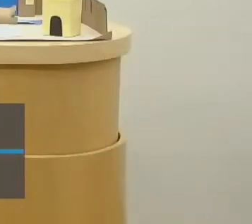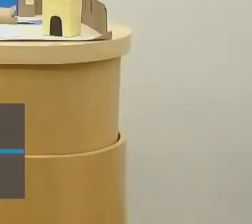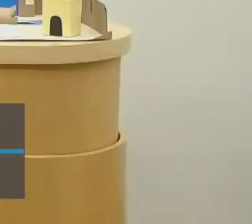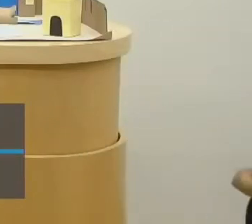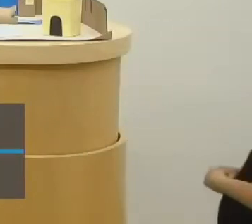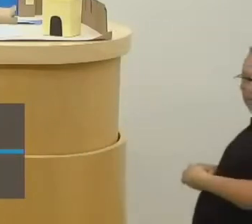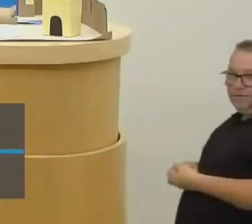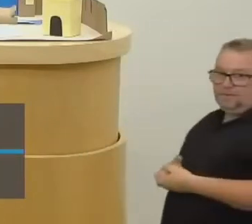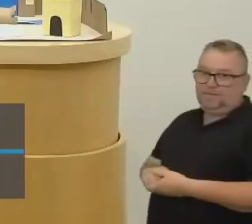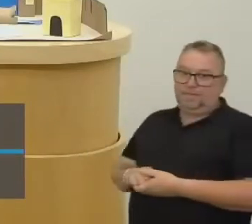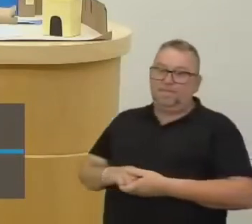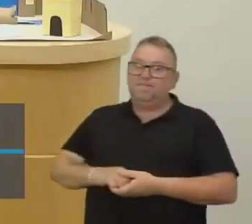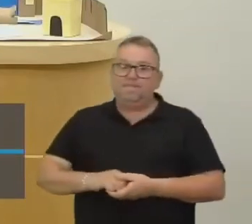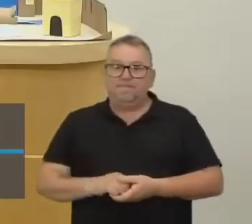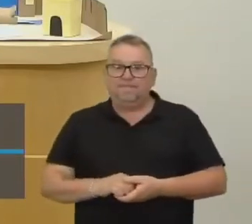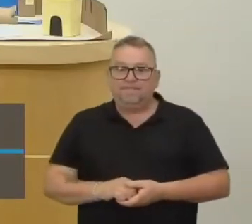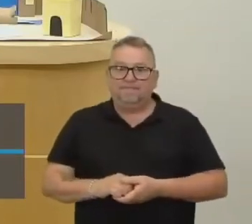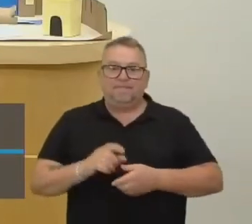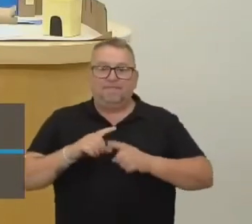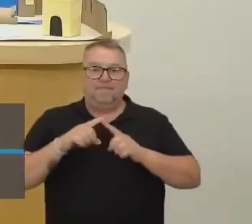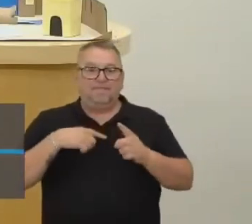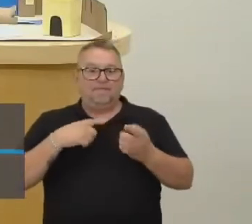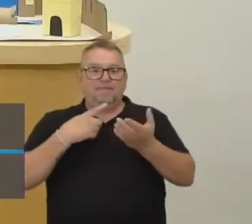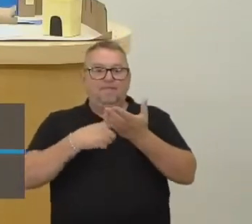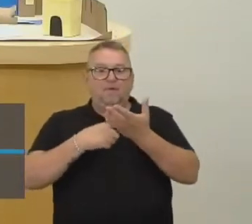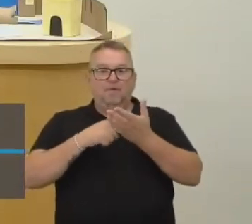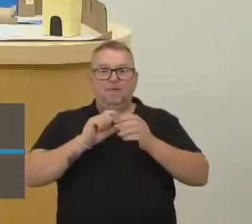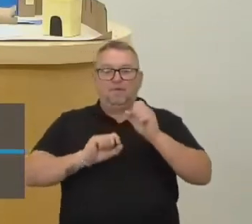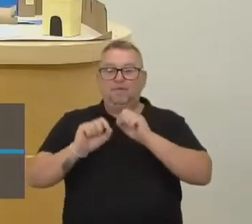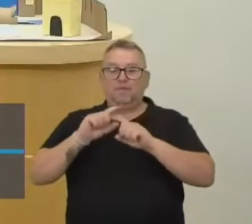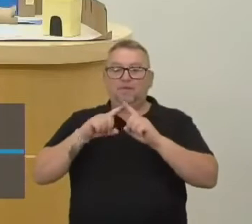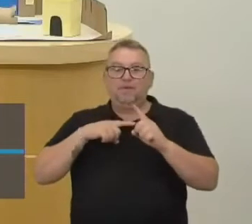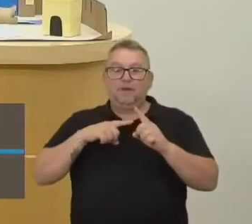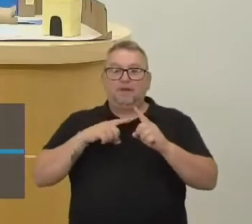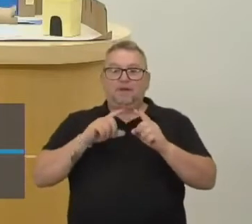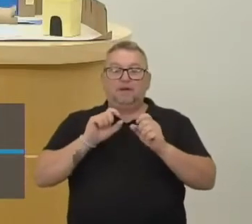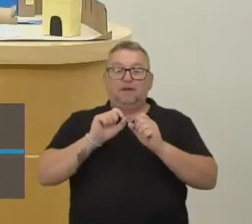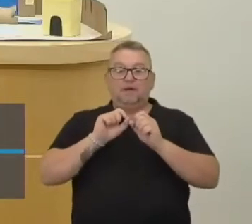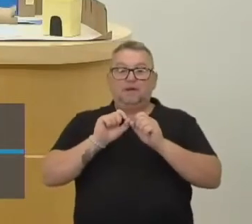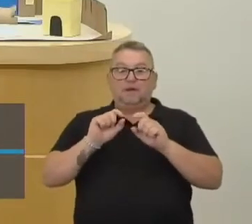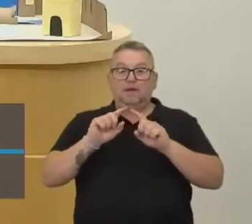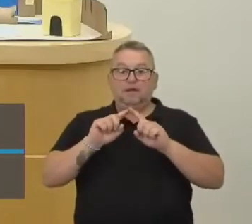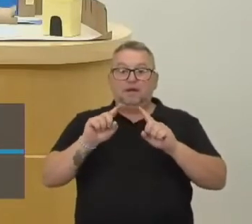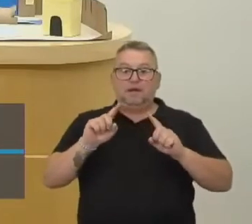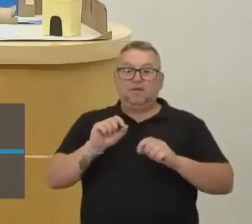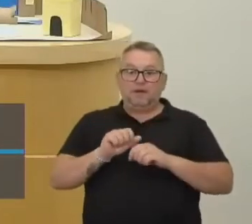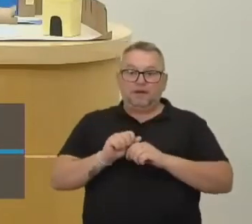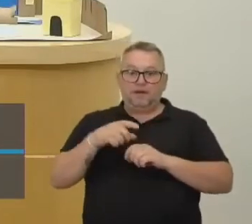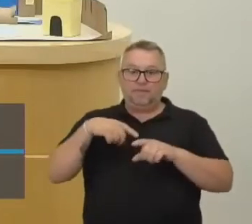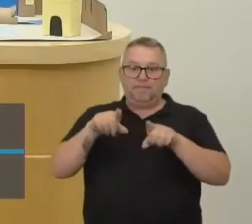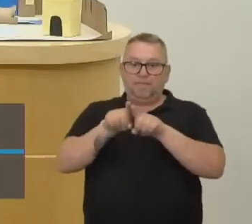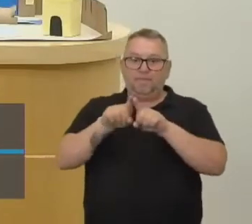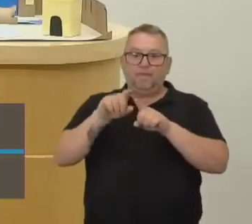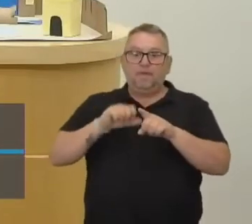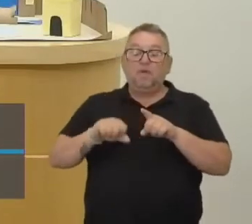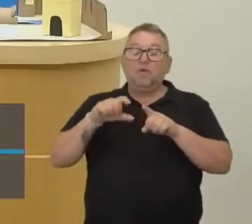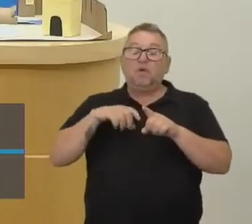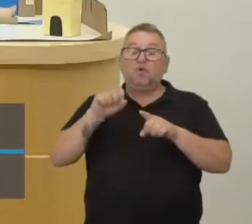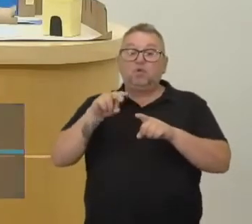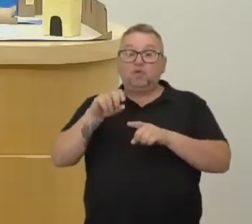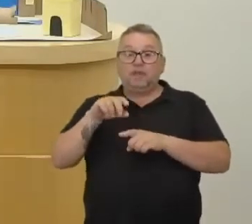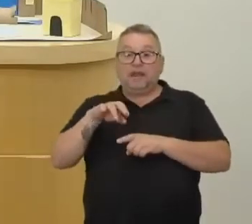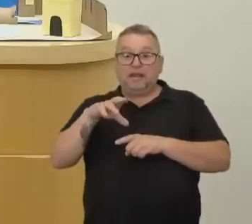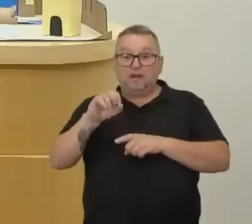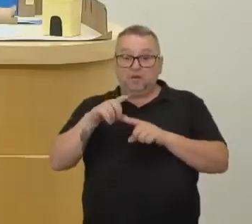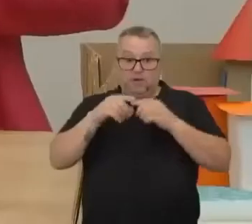relação, né? Era um acordo entre cavalheiros. Então, o suzerano, ele entregava suas terras para